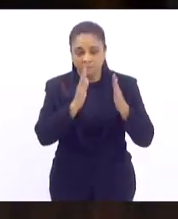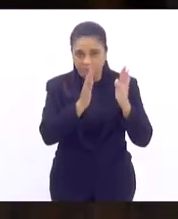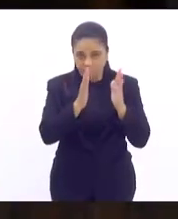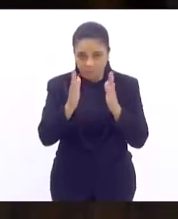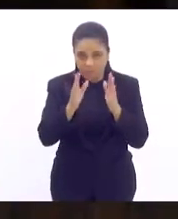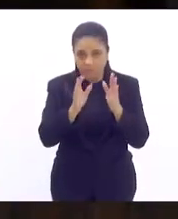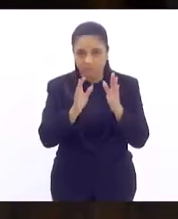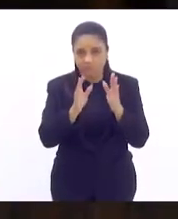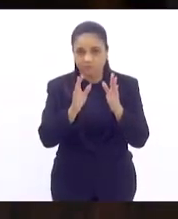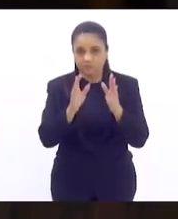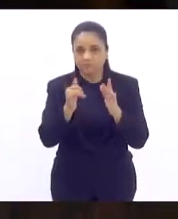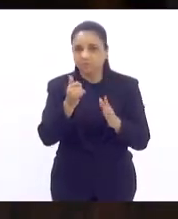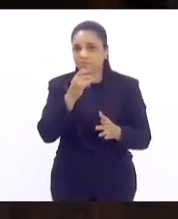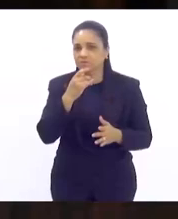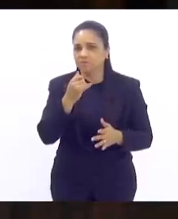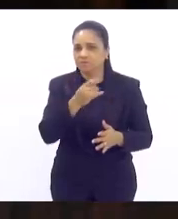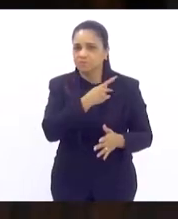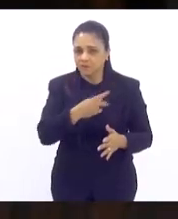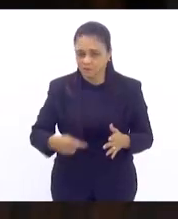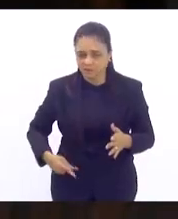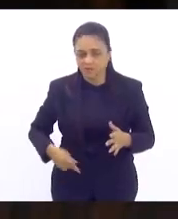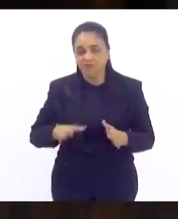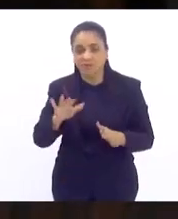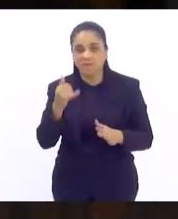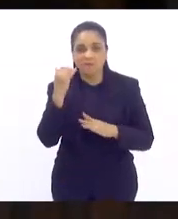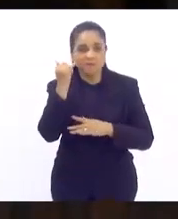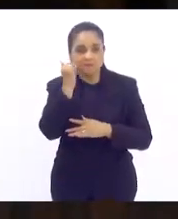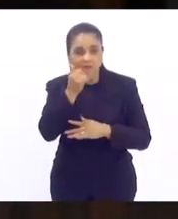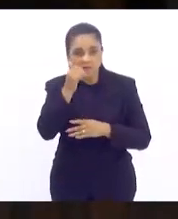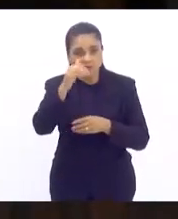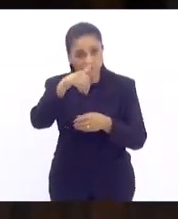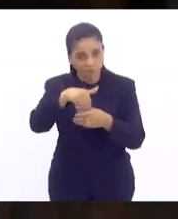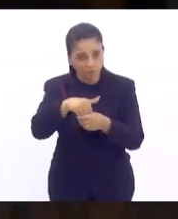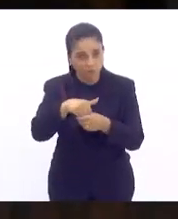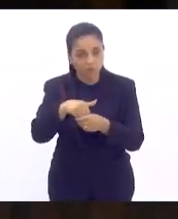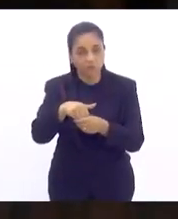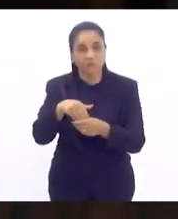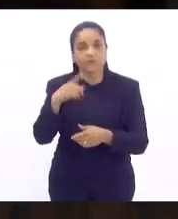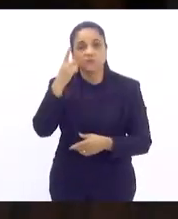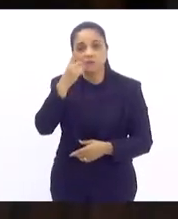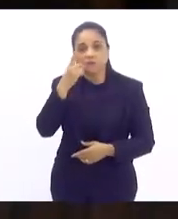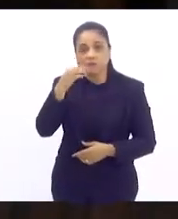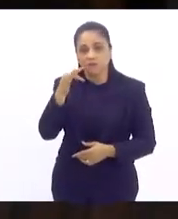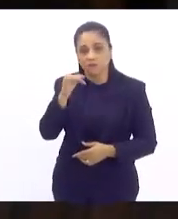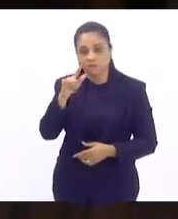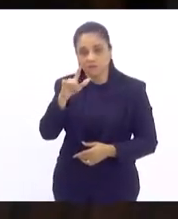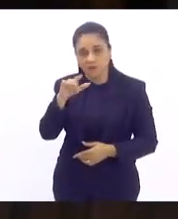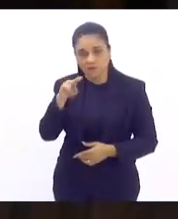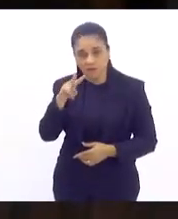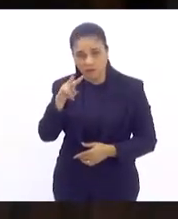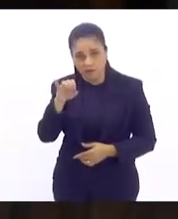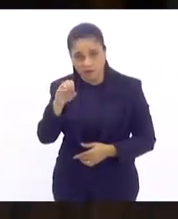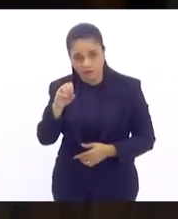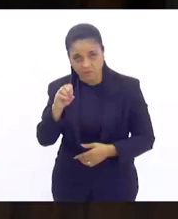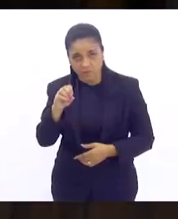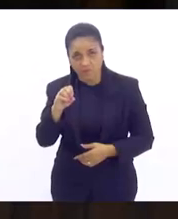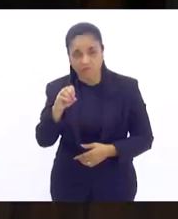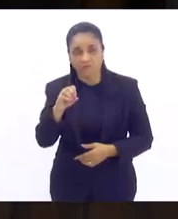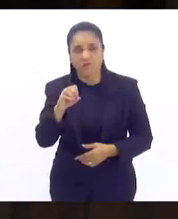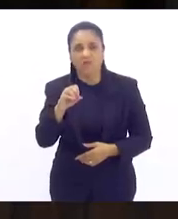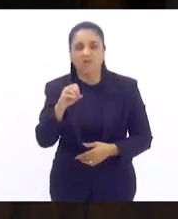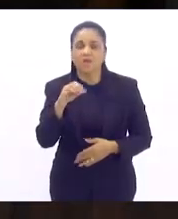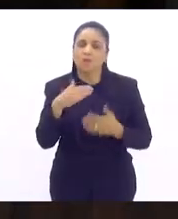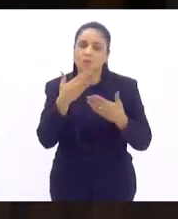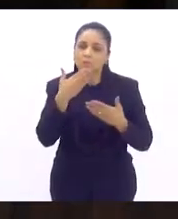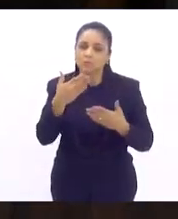É, na discussão ou declaração do voto o deputado Flávio Serafim, mas ele cede. Também. Eu só pediria que fosse breve.